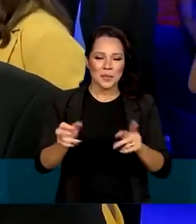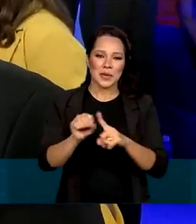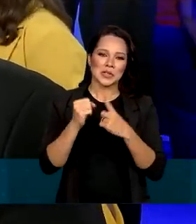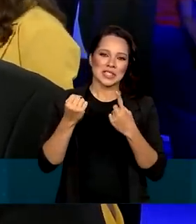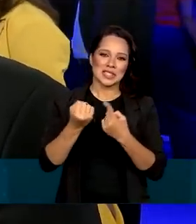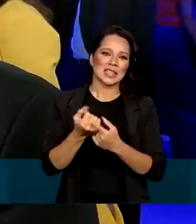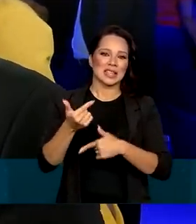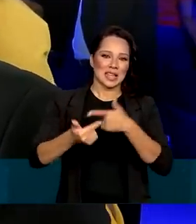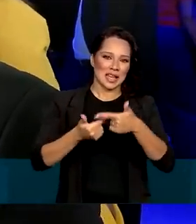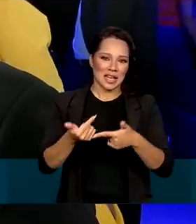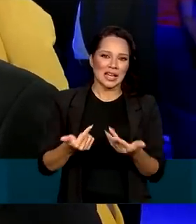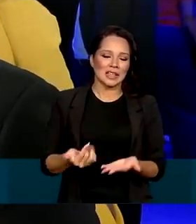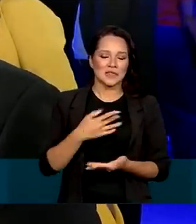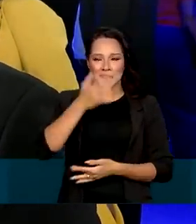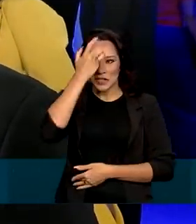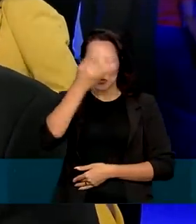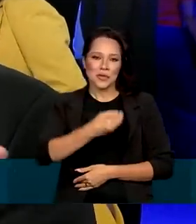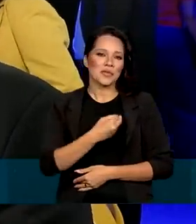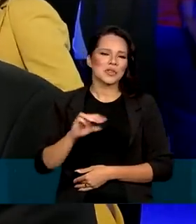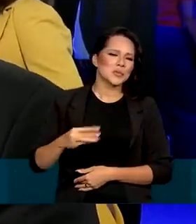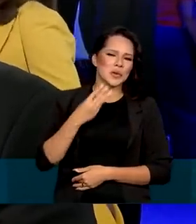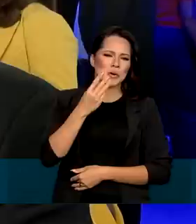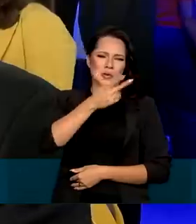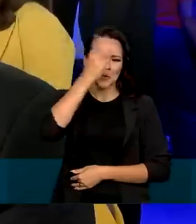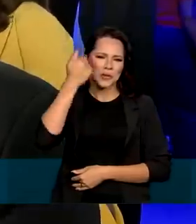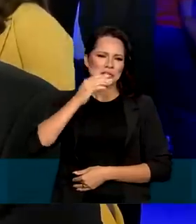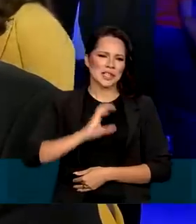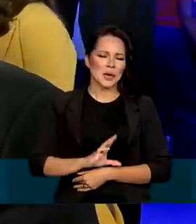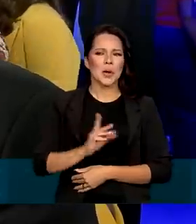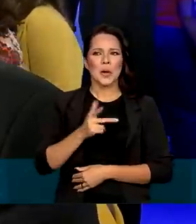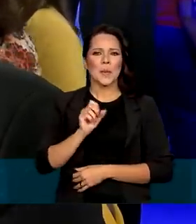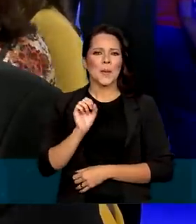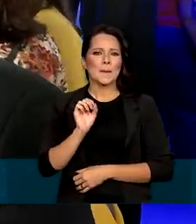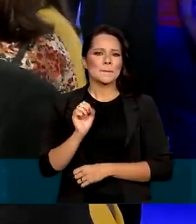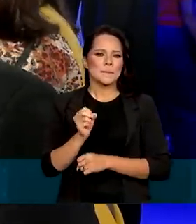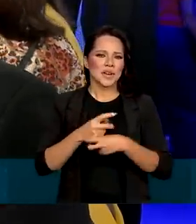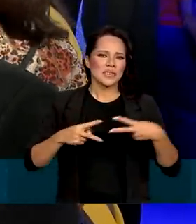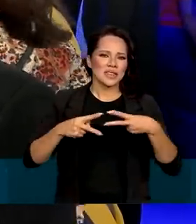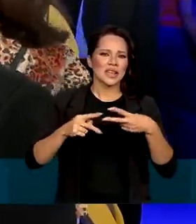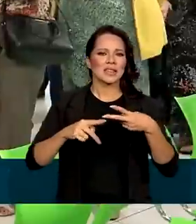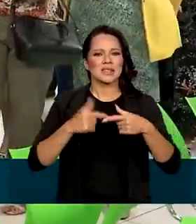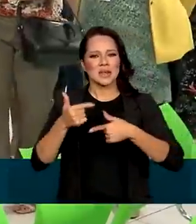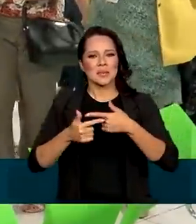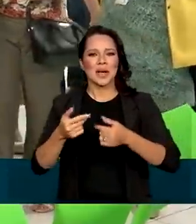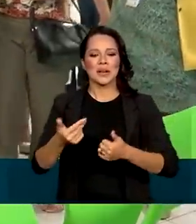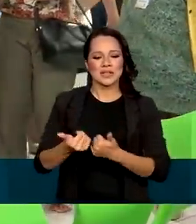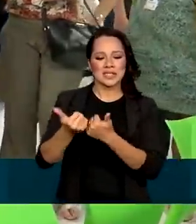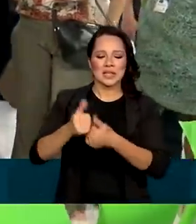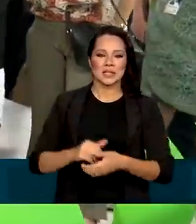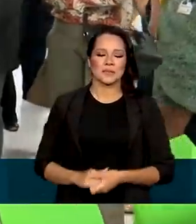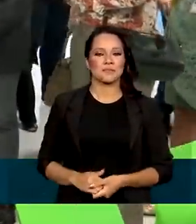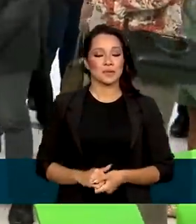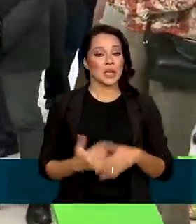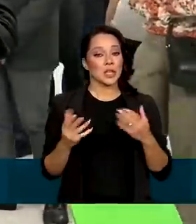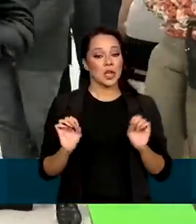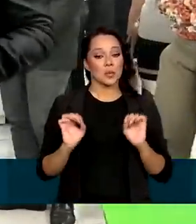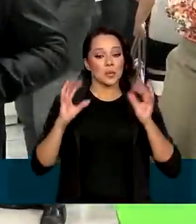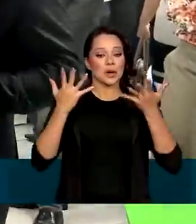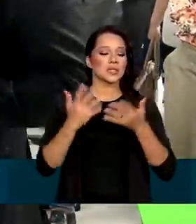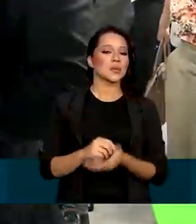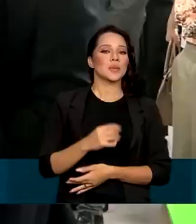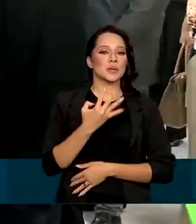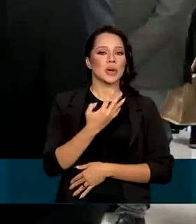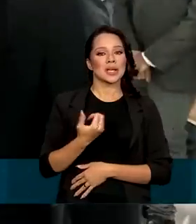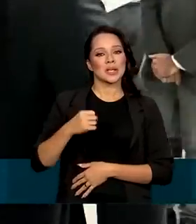público, que facilitou a vida de milhões de cidadãos com previdência, trabalho e assistência. Como parte das comemorações pelos